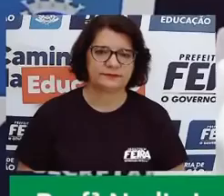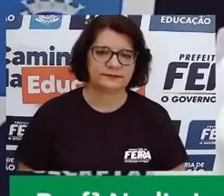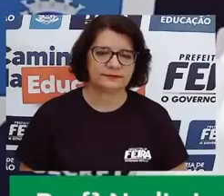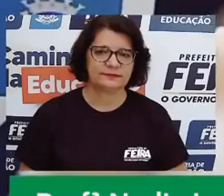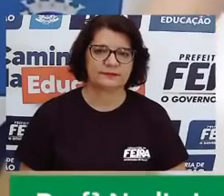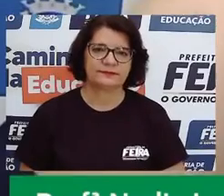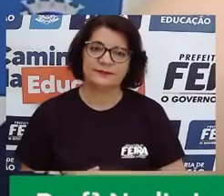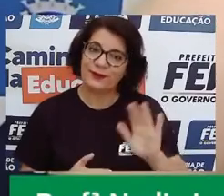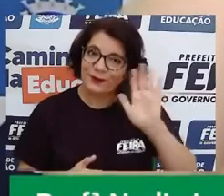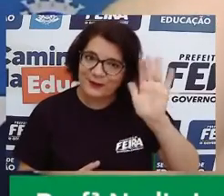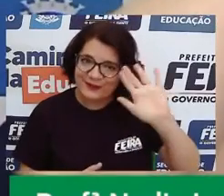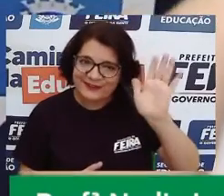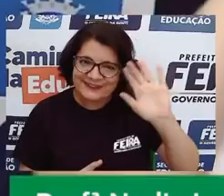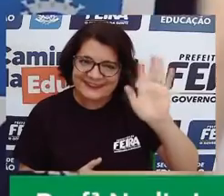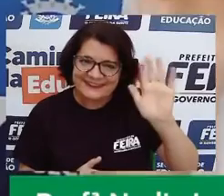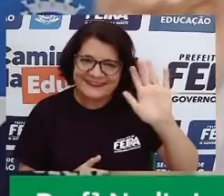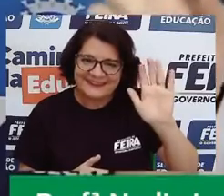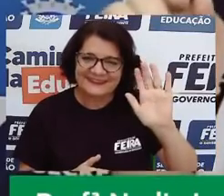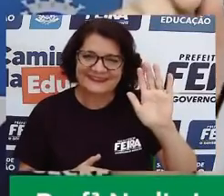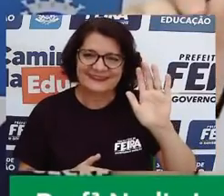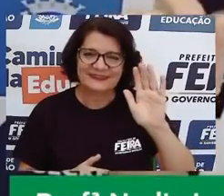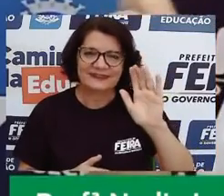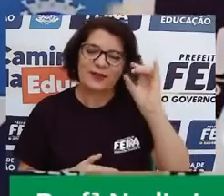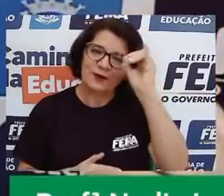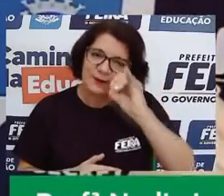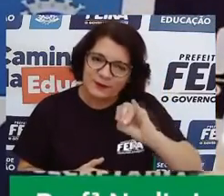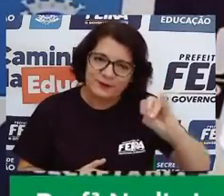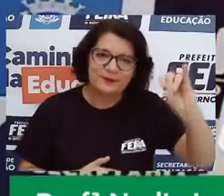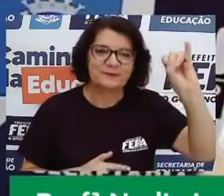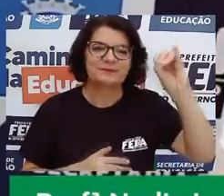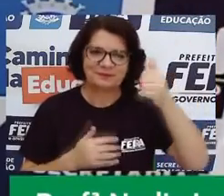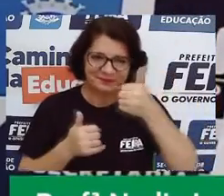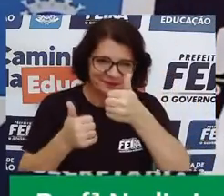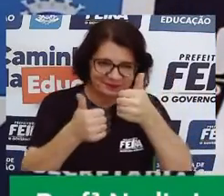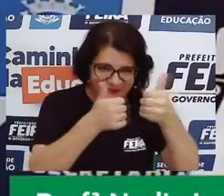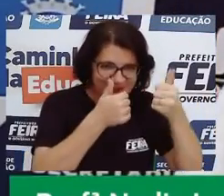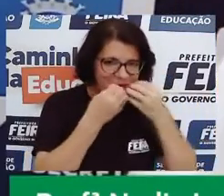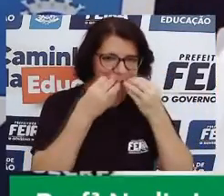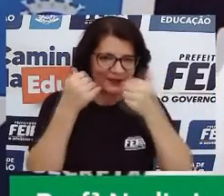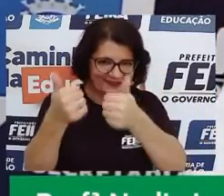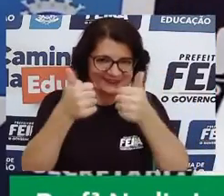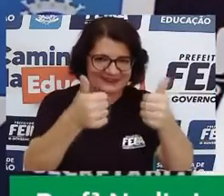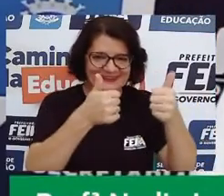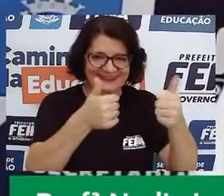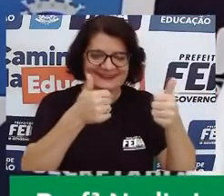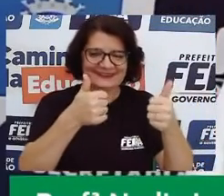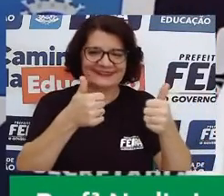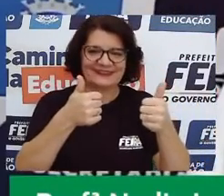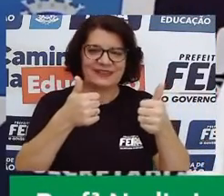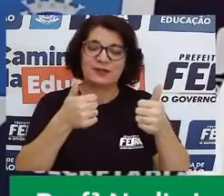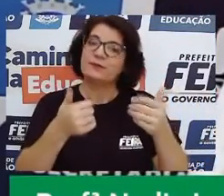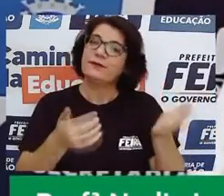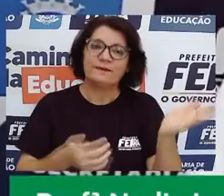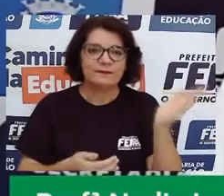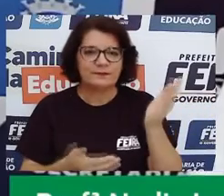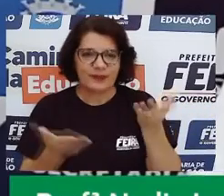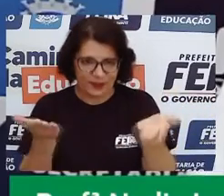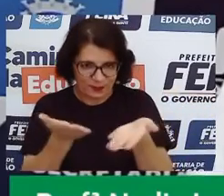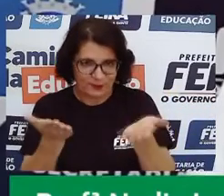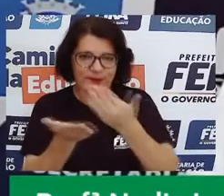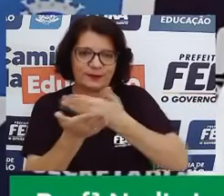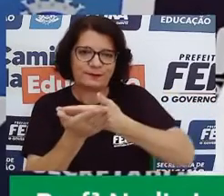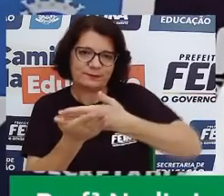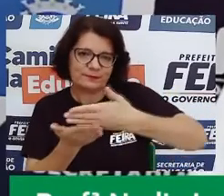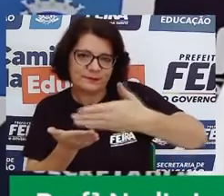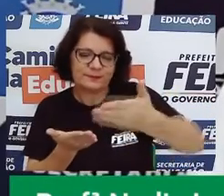Oi, oi! Olá, pessoal! Tudo bem com vocês? Vamos começar